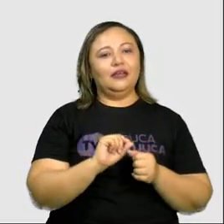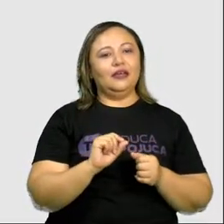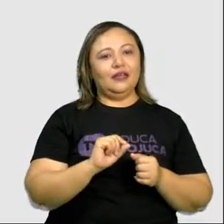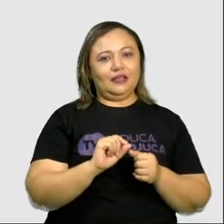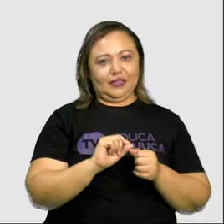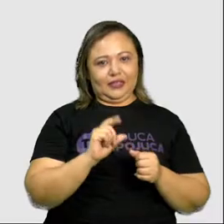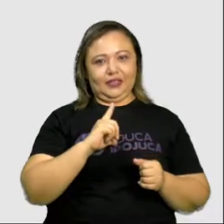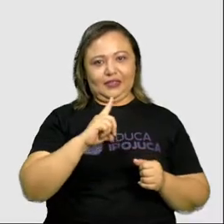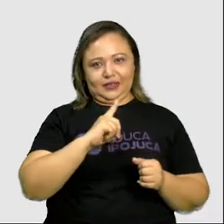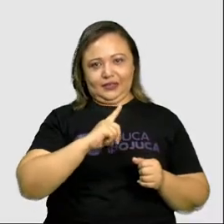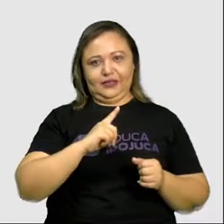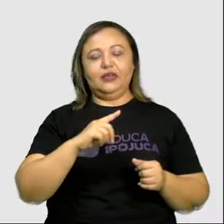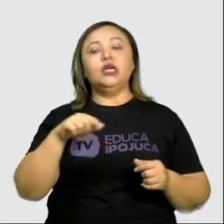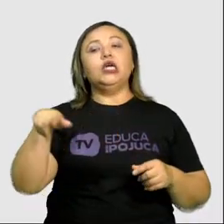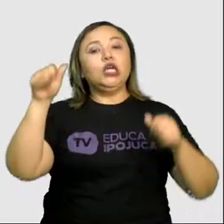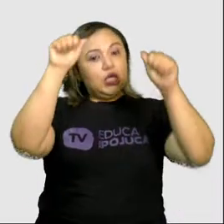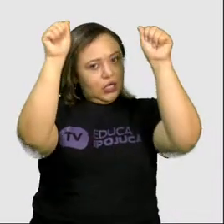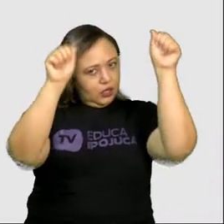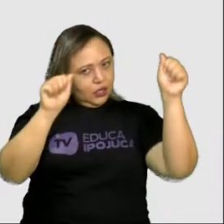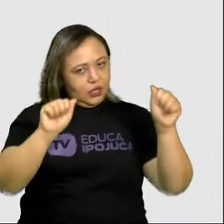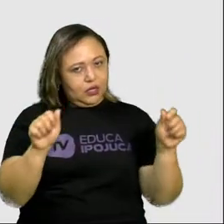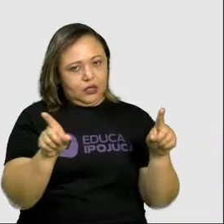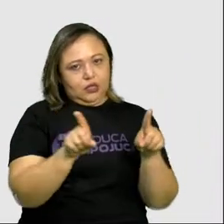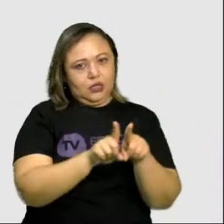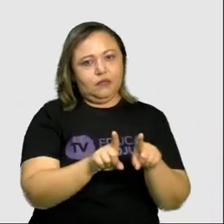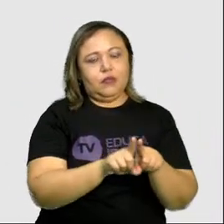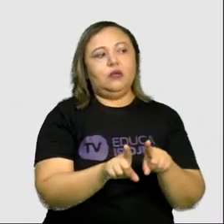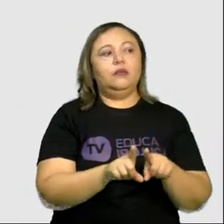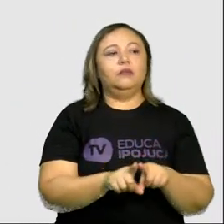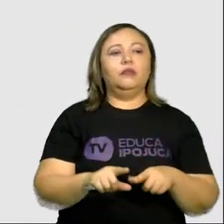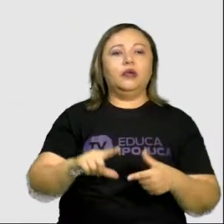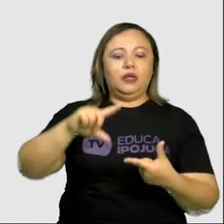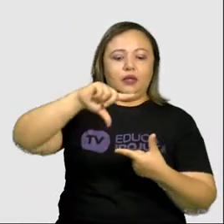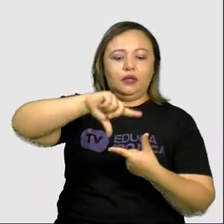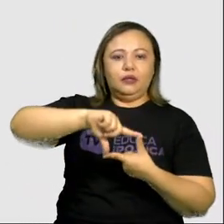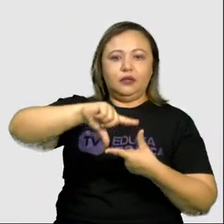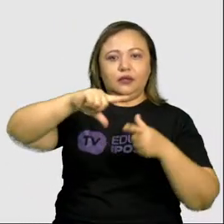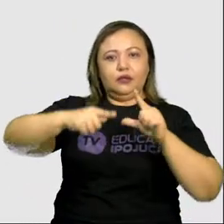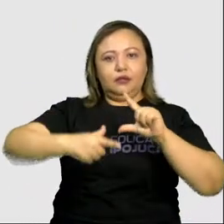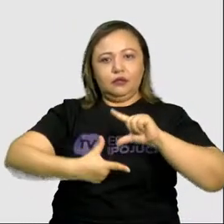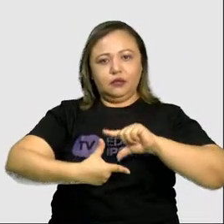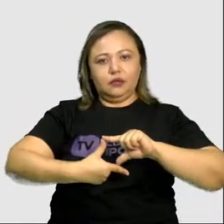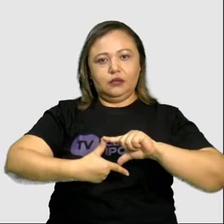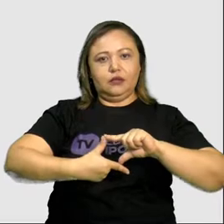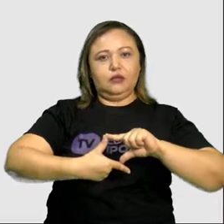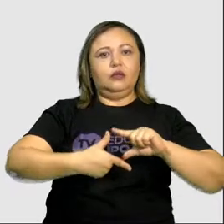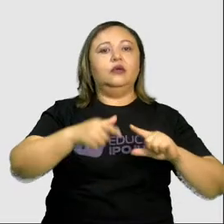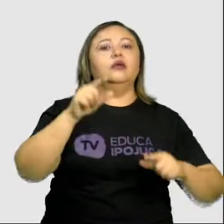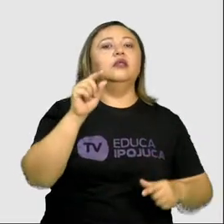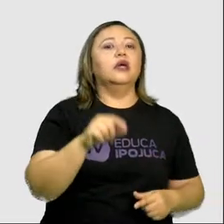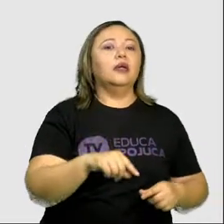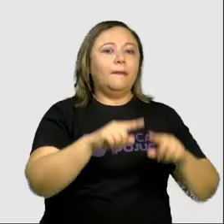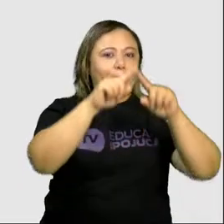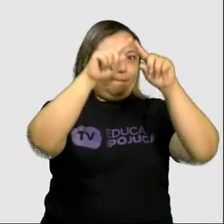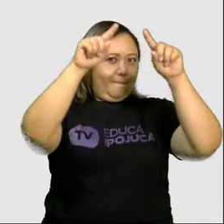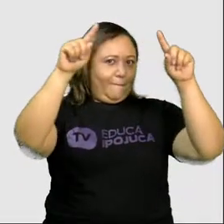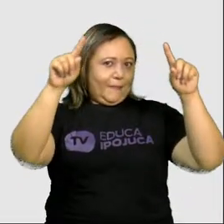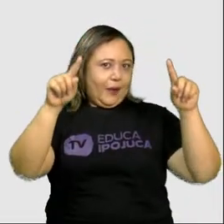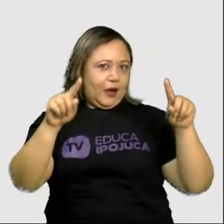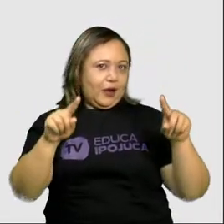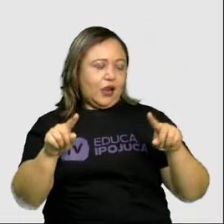Então, explorando as formas geométricas. Olha aqui. Essas são as formas geométricas planas.